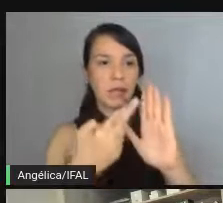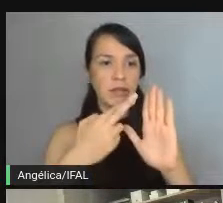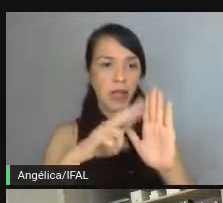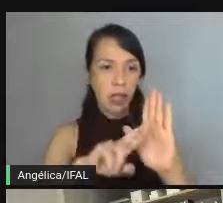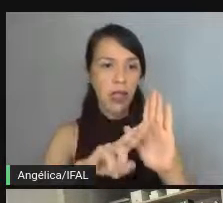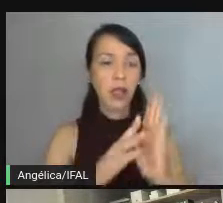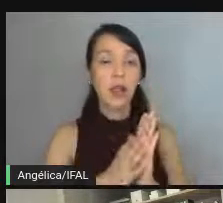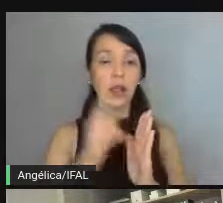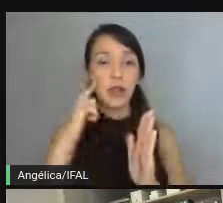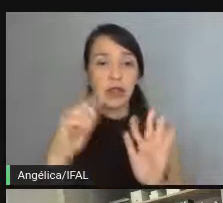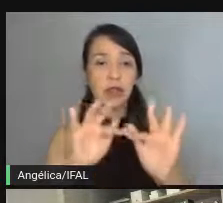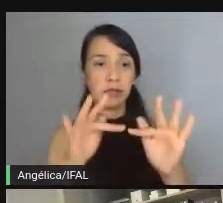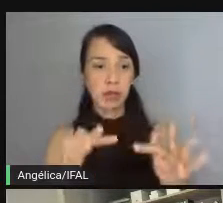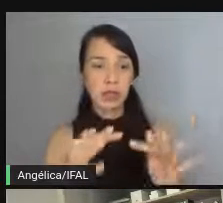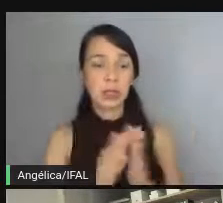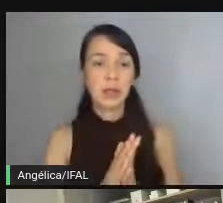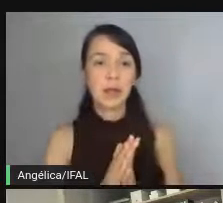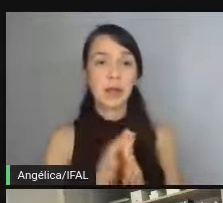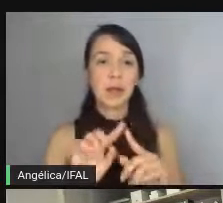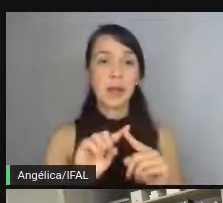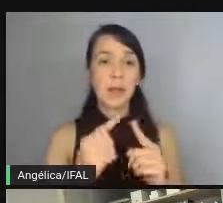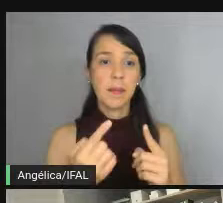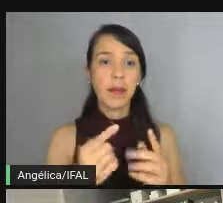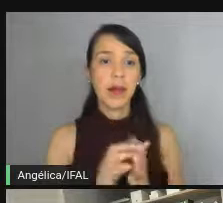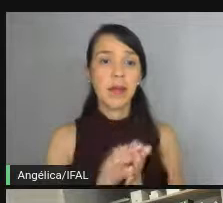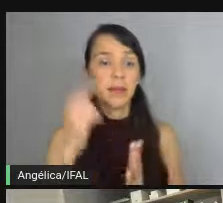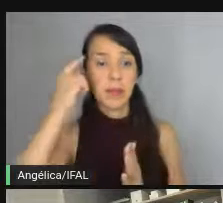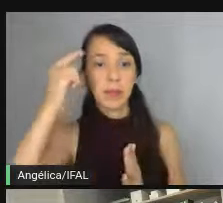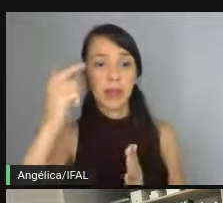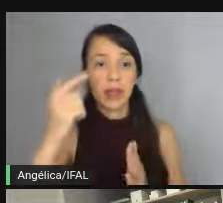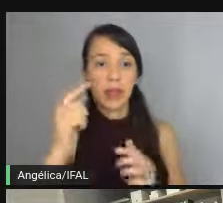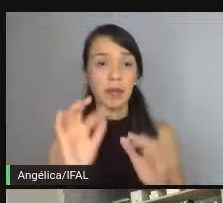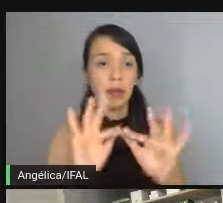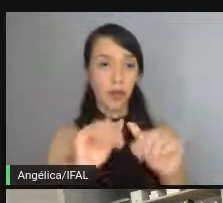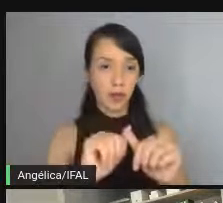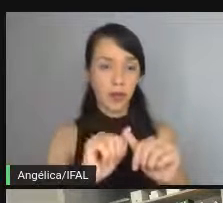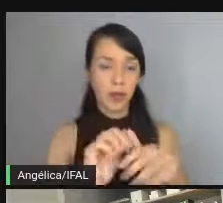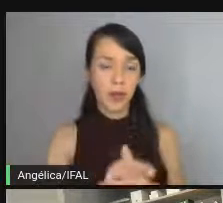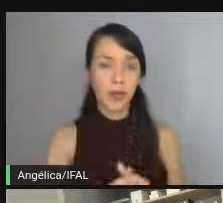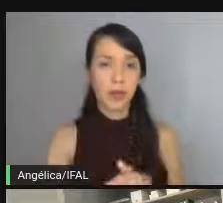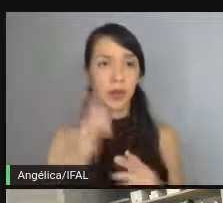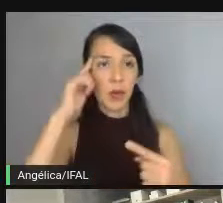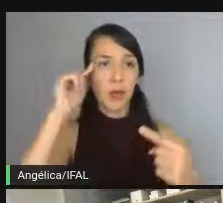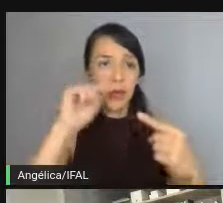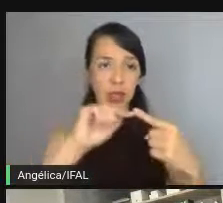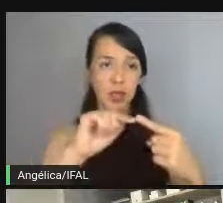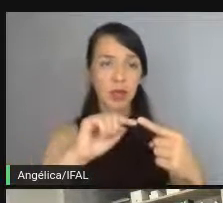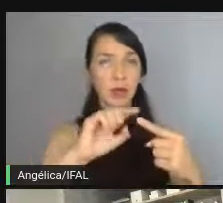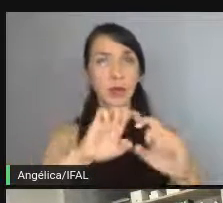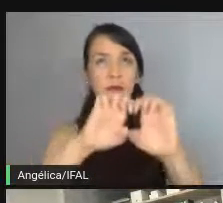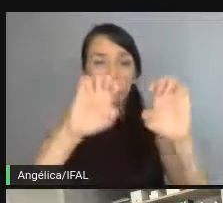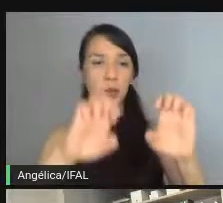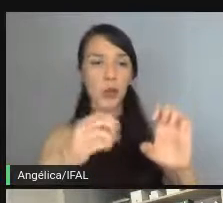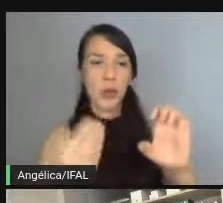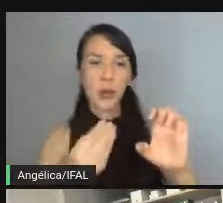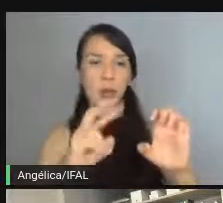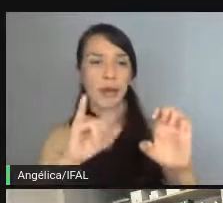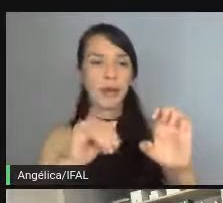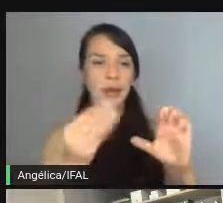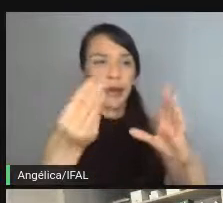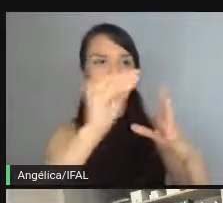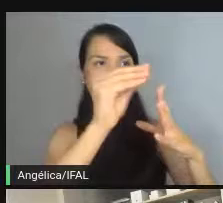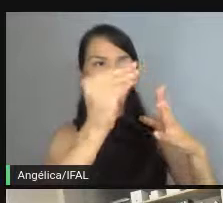estruturas mínimas, mas estruturas pensadas para o resultado final. Não é estruturas de como é que vai ser